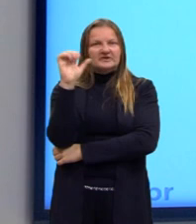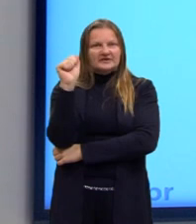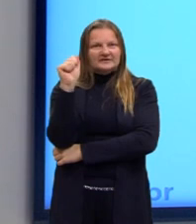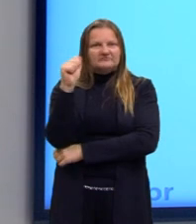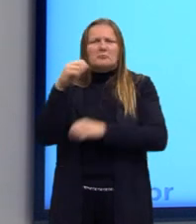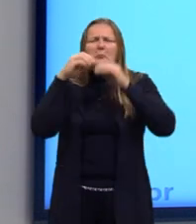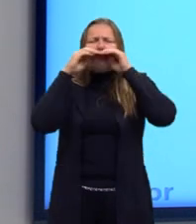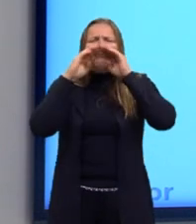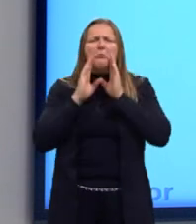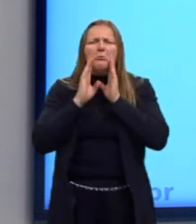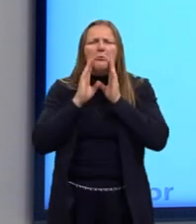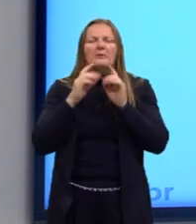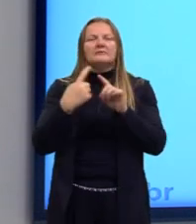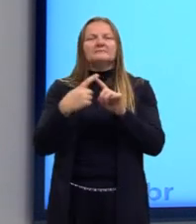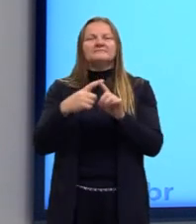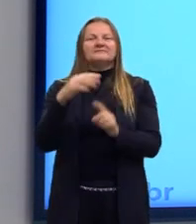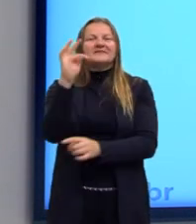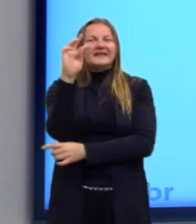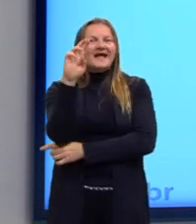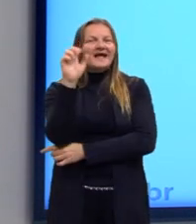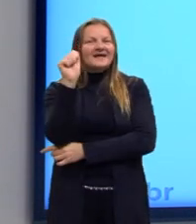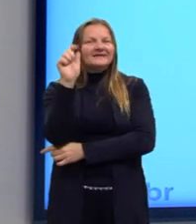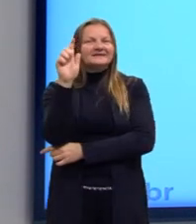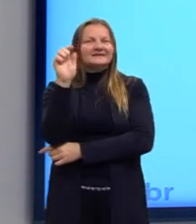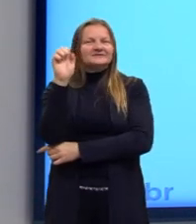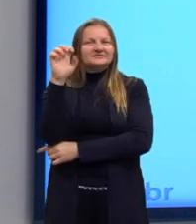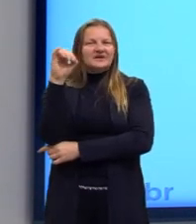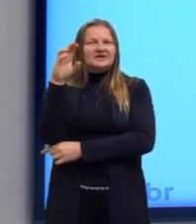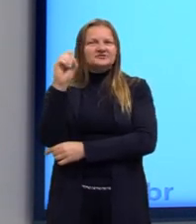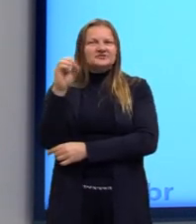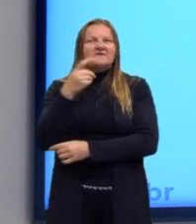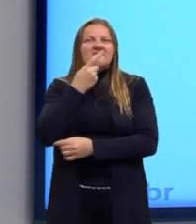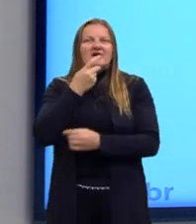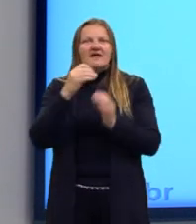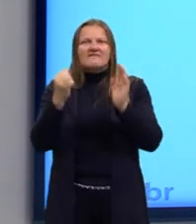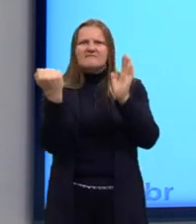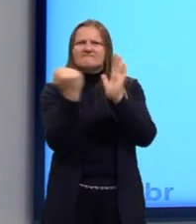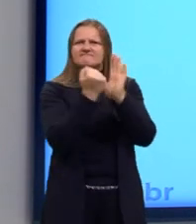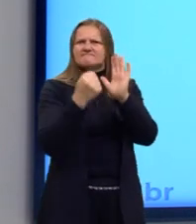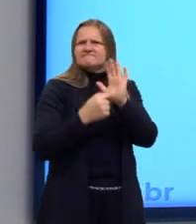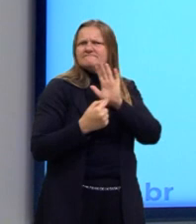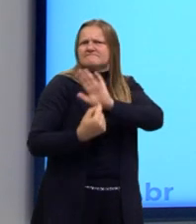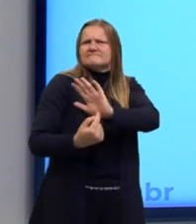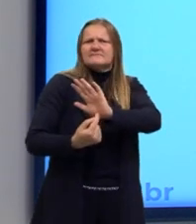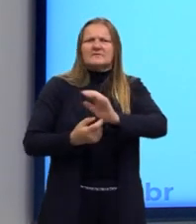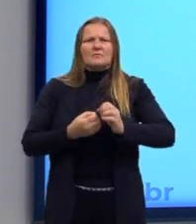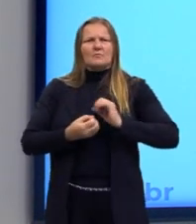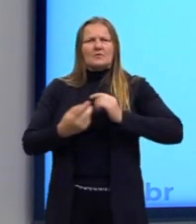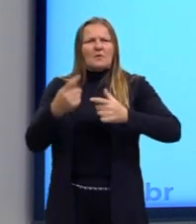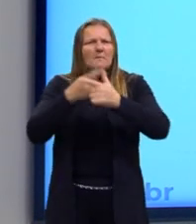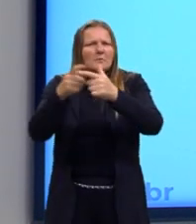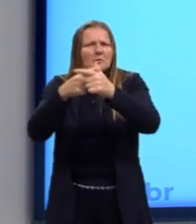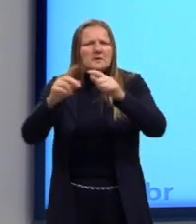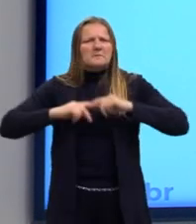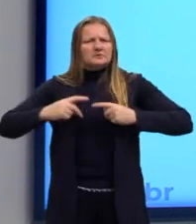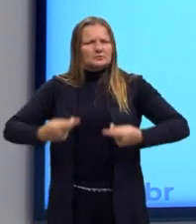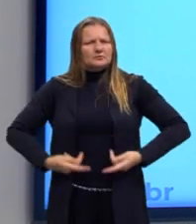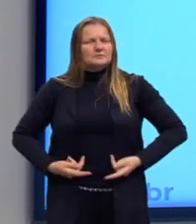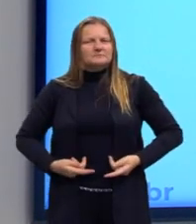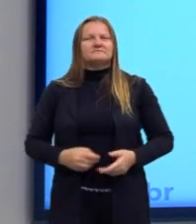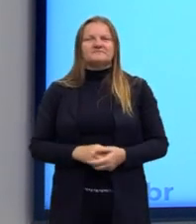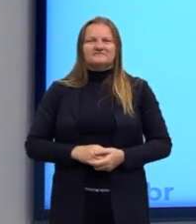Eles alegavam que a tragédia falava dos verdadeiros problemas humanos.